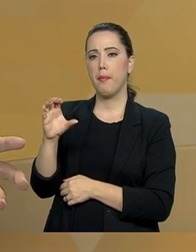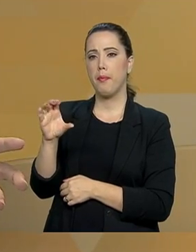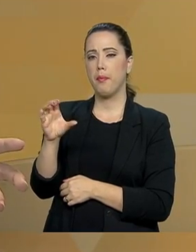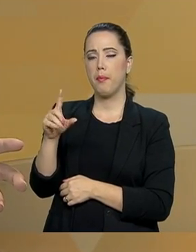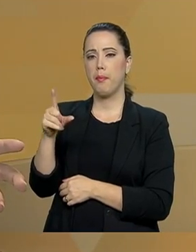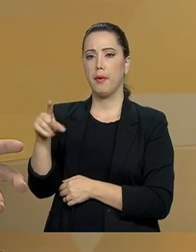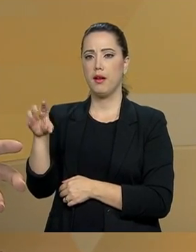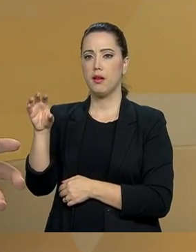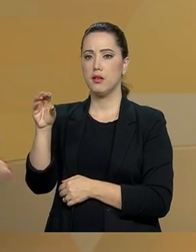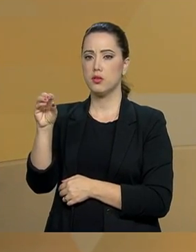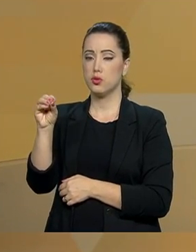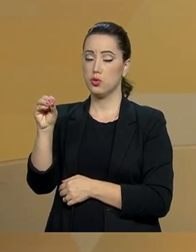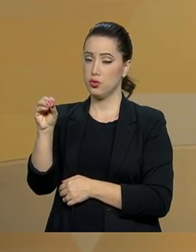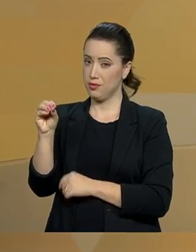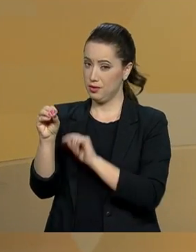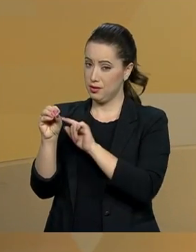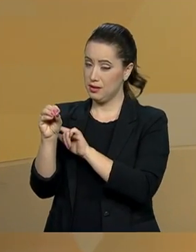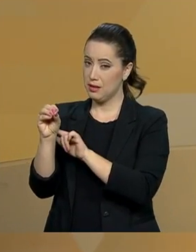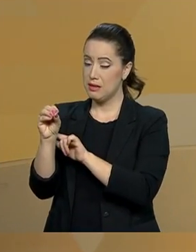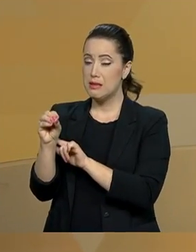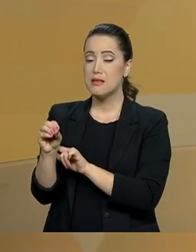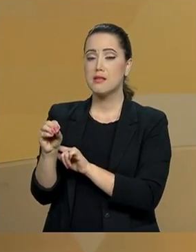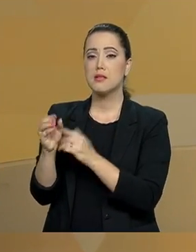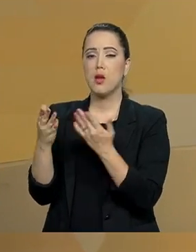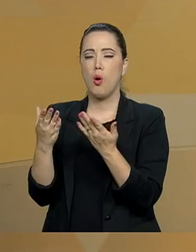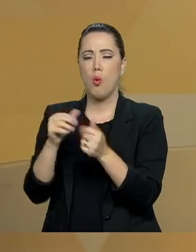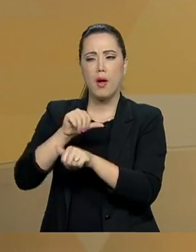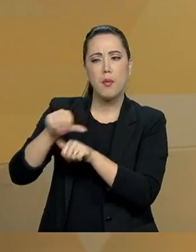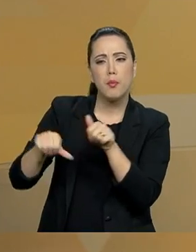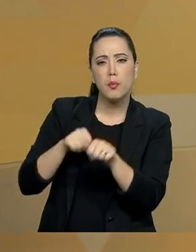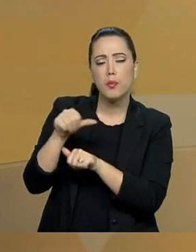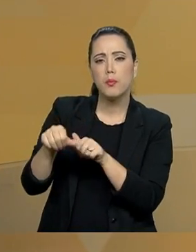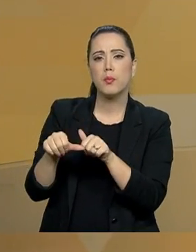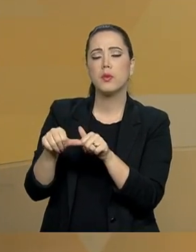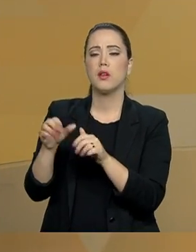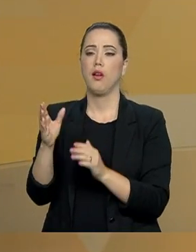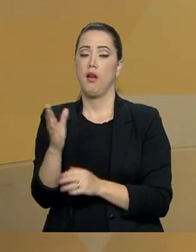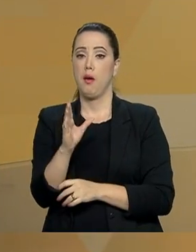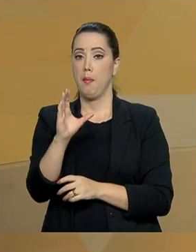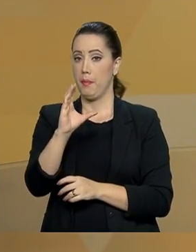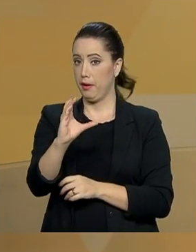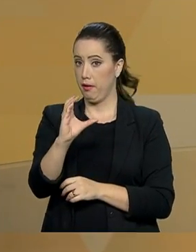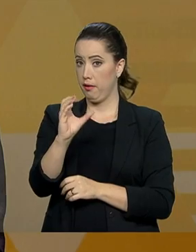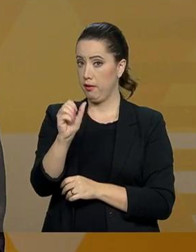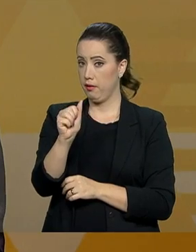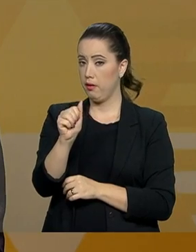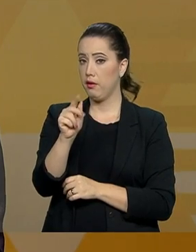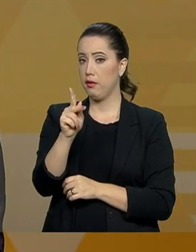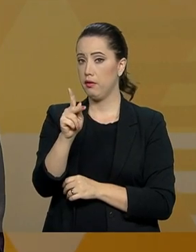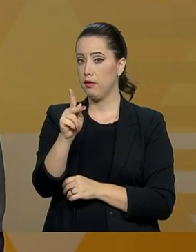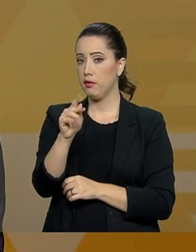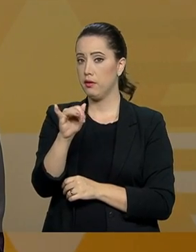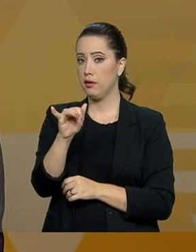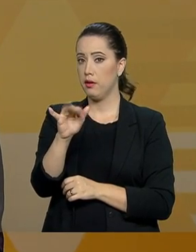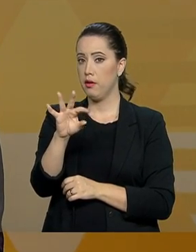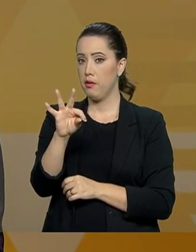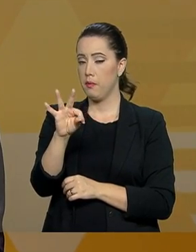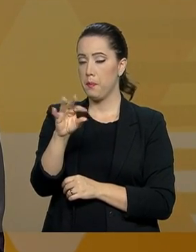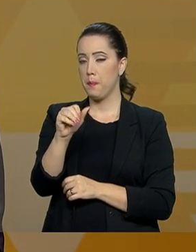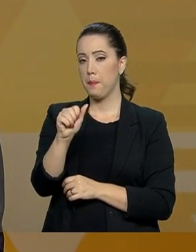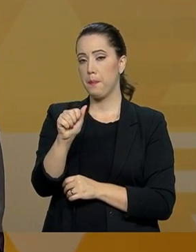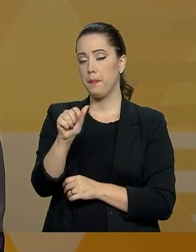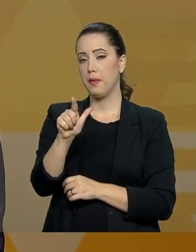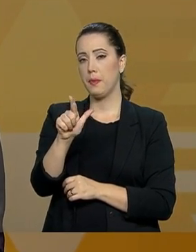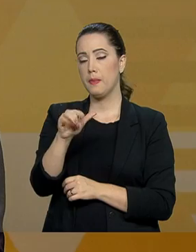modelos e qual a economia esperada com o modelo de capitalização? Bom, na verdade, o modelo de capitalização que está sendo